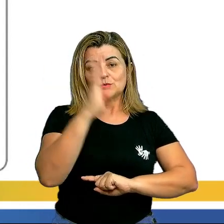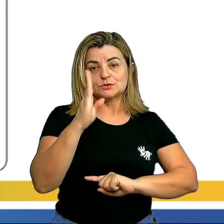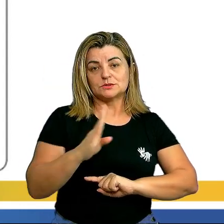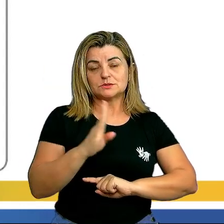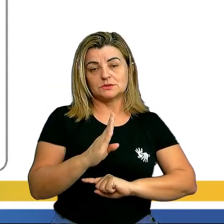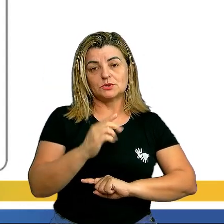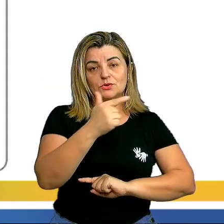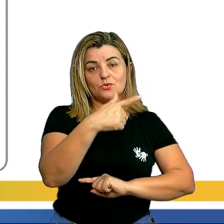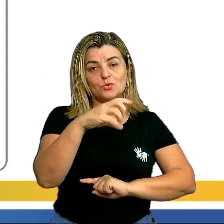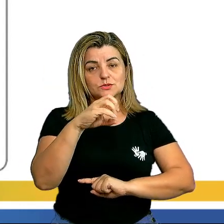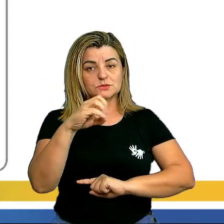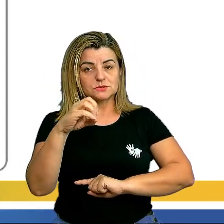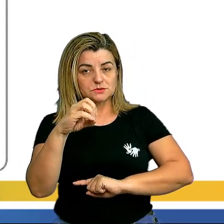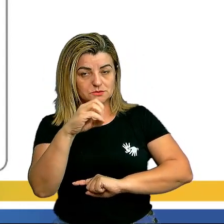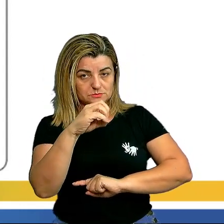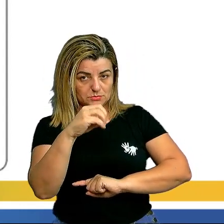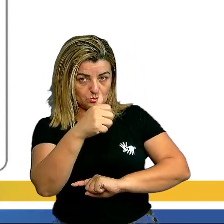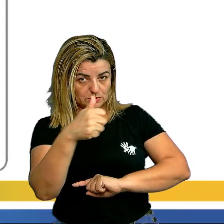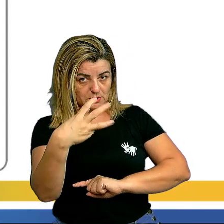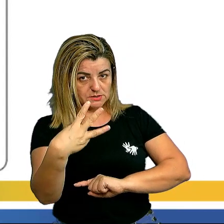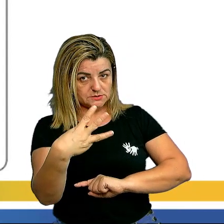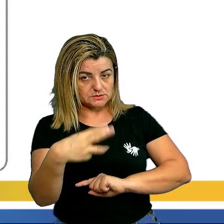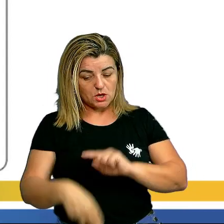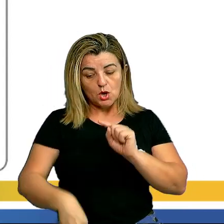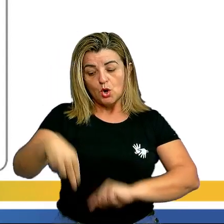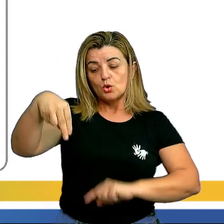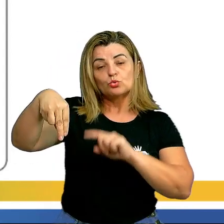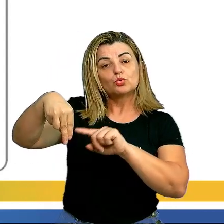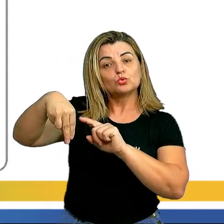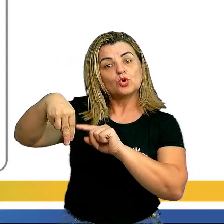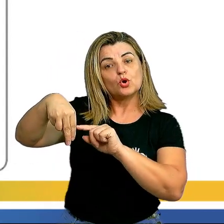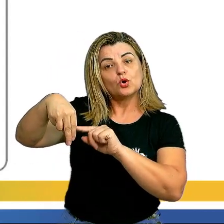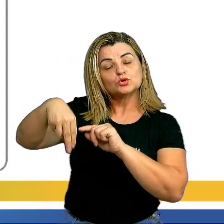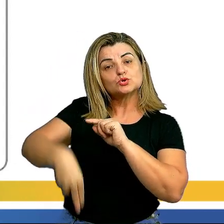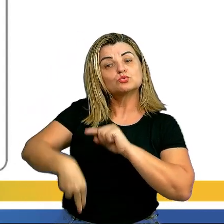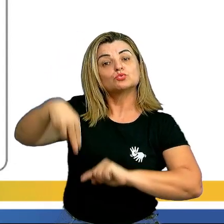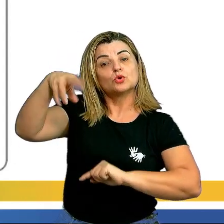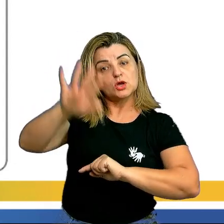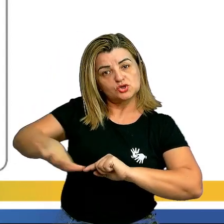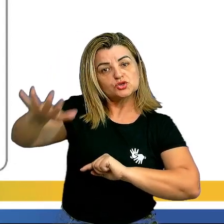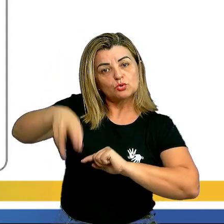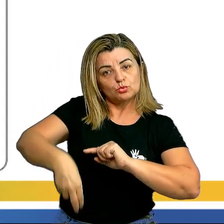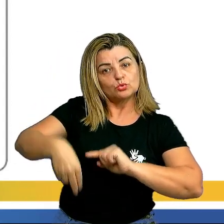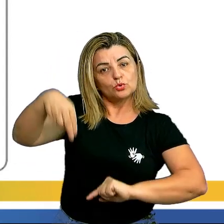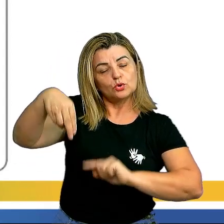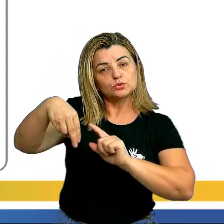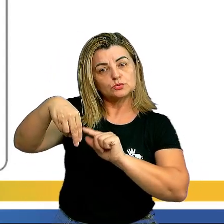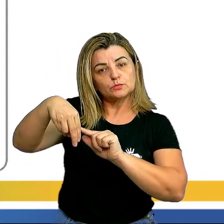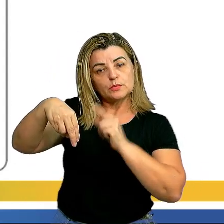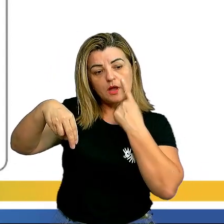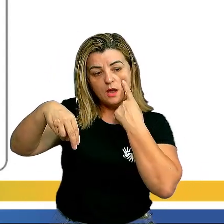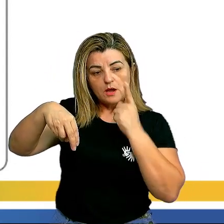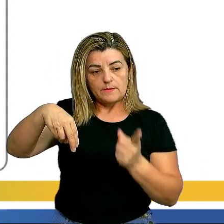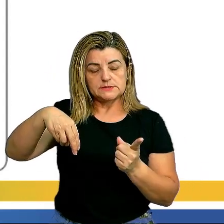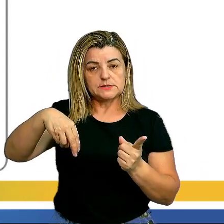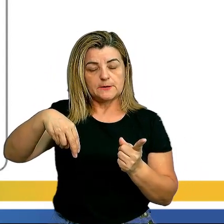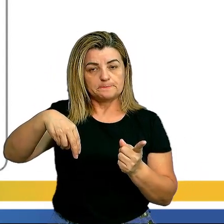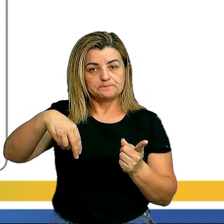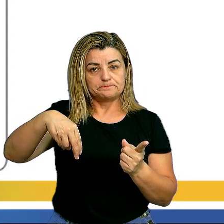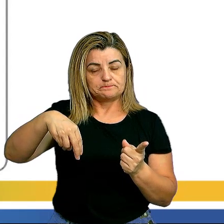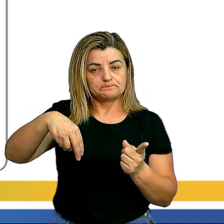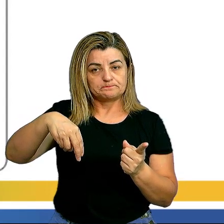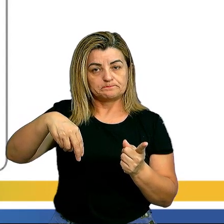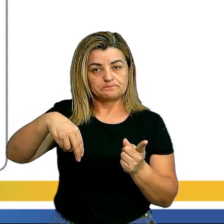2013. No norte, como nós temos o Brasil todo, vamos por parte de classificação. No norte,